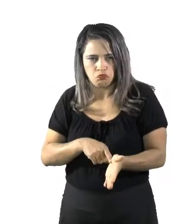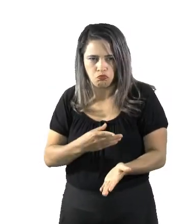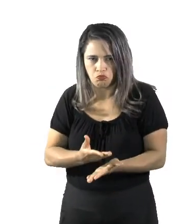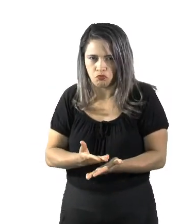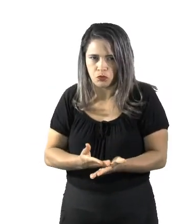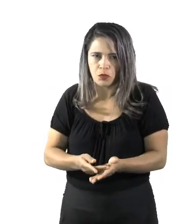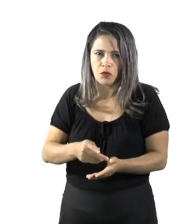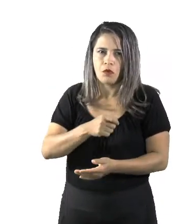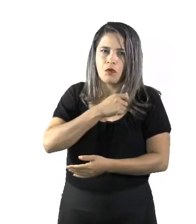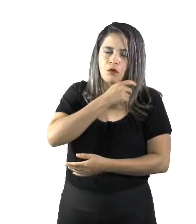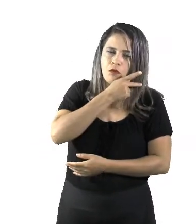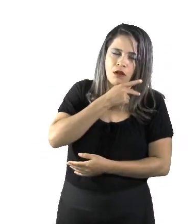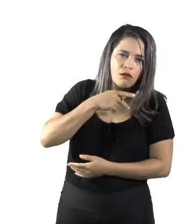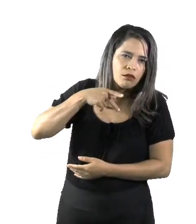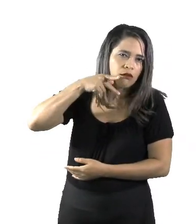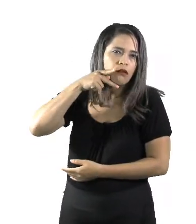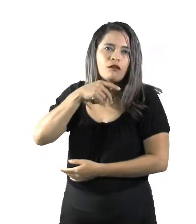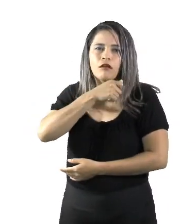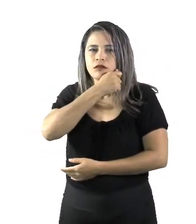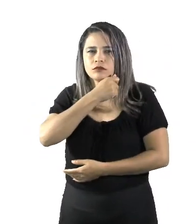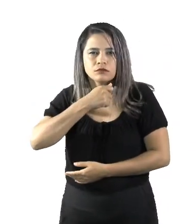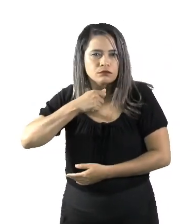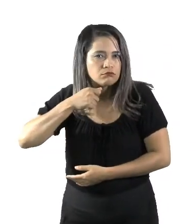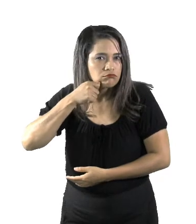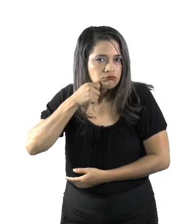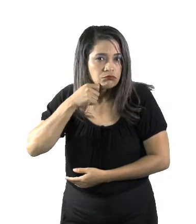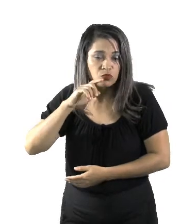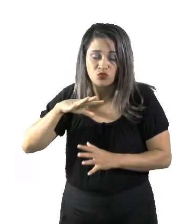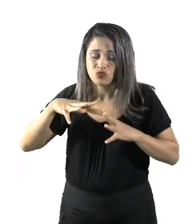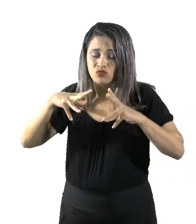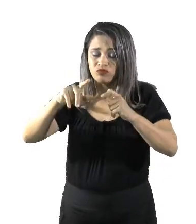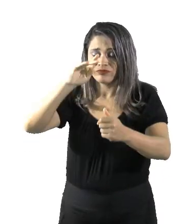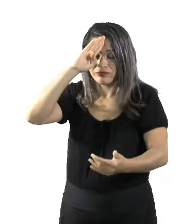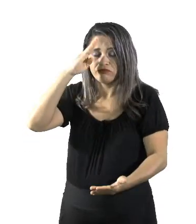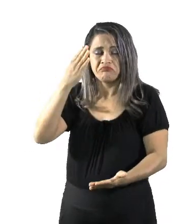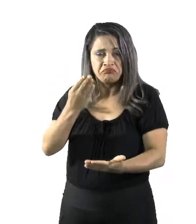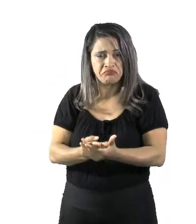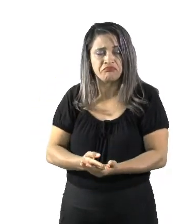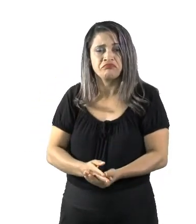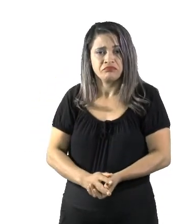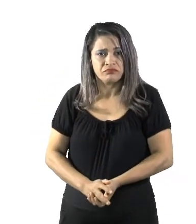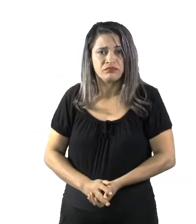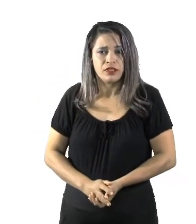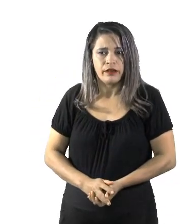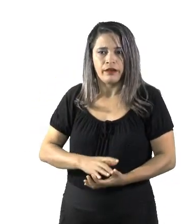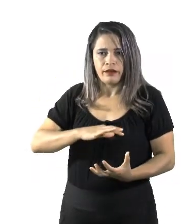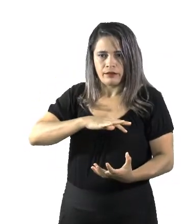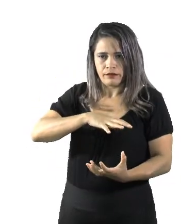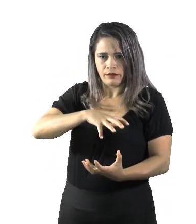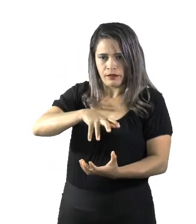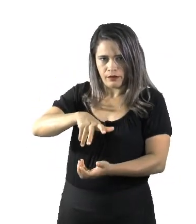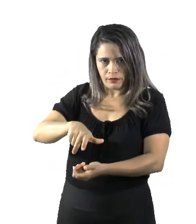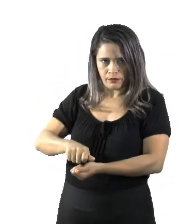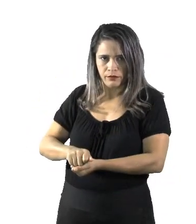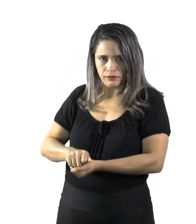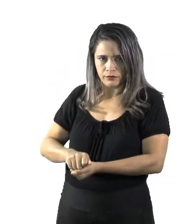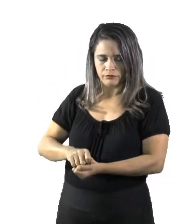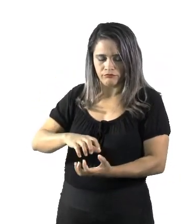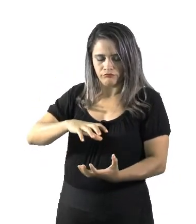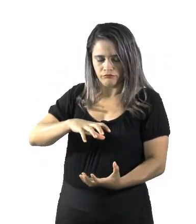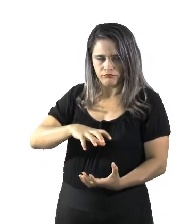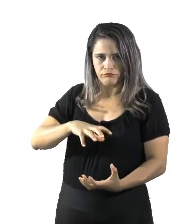Platão, de novo, Aristóteles, todos eles acreditavam nessa ideia, que a Terra era